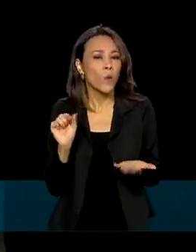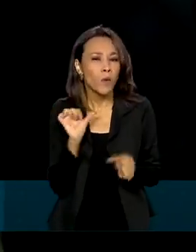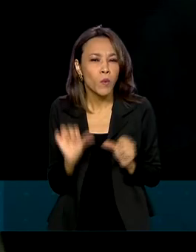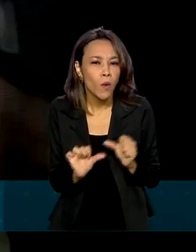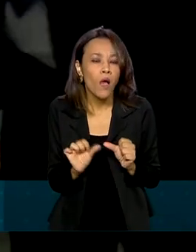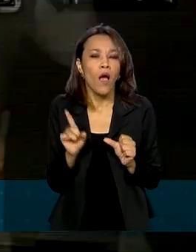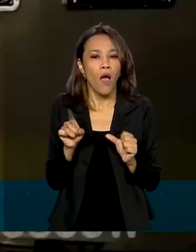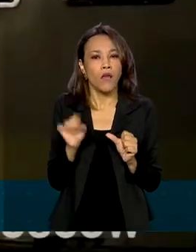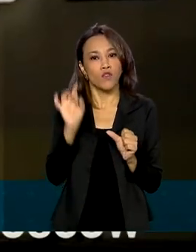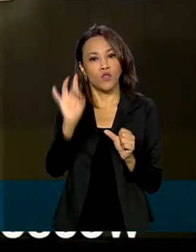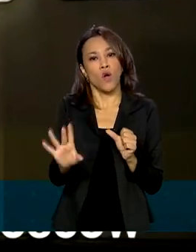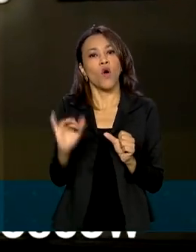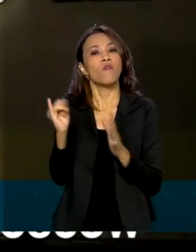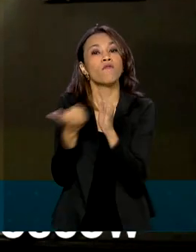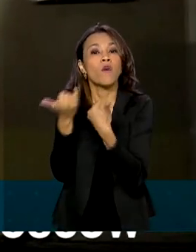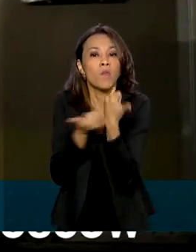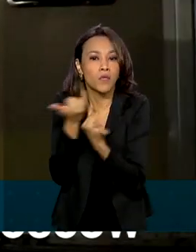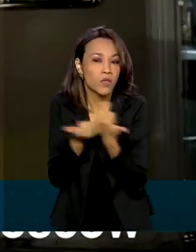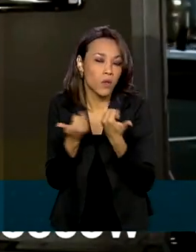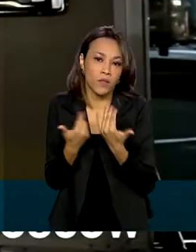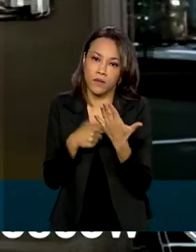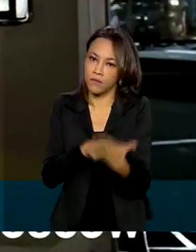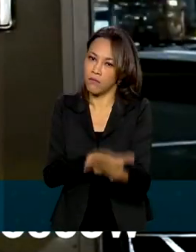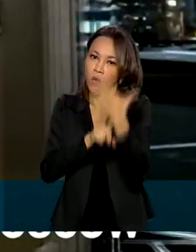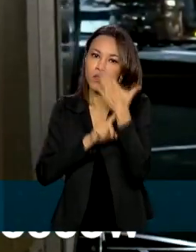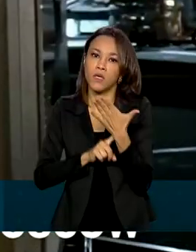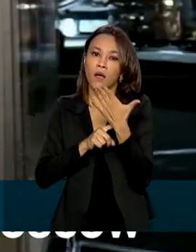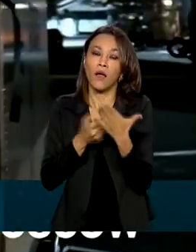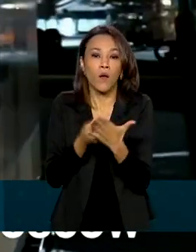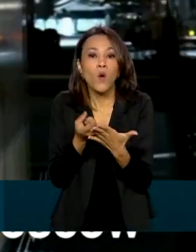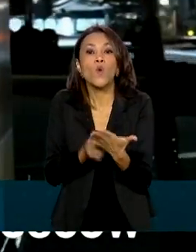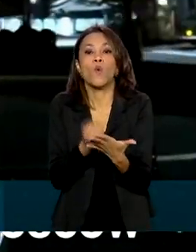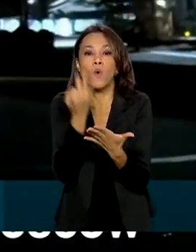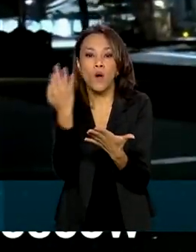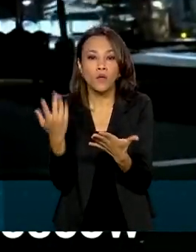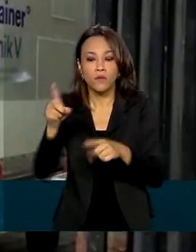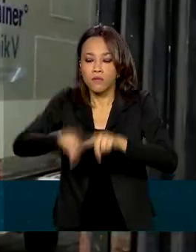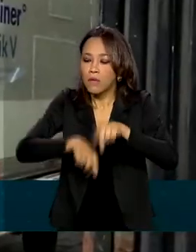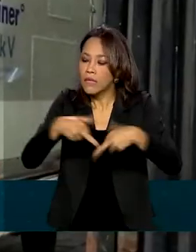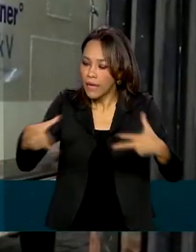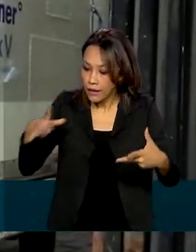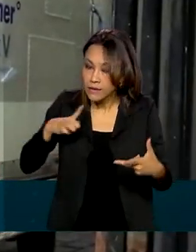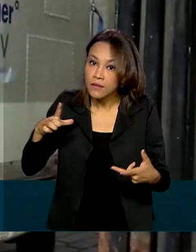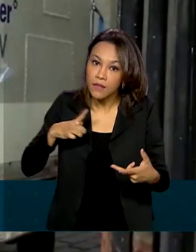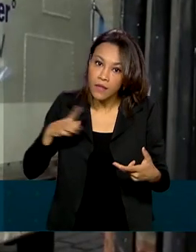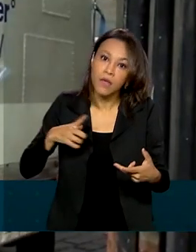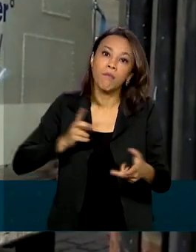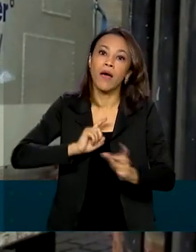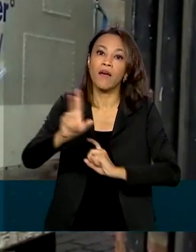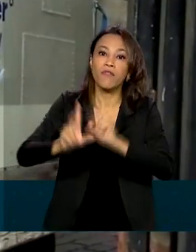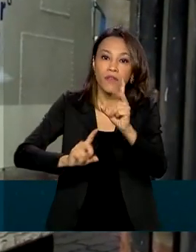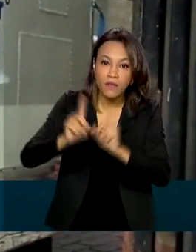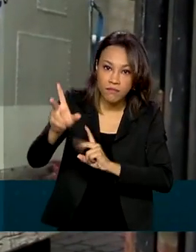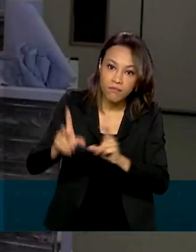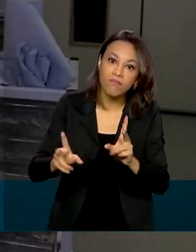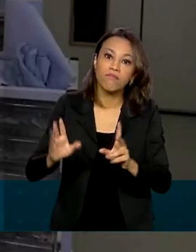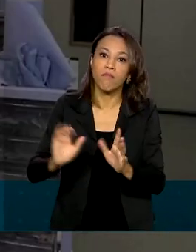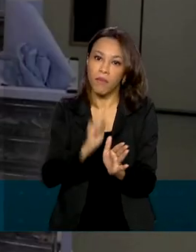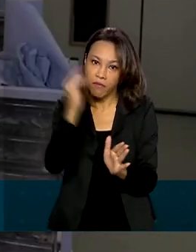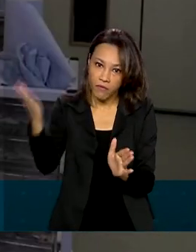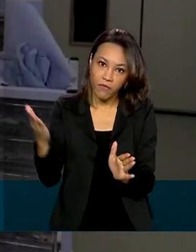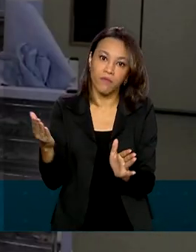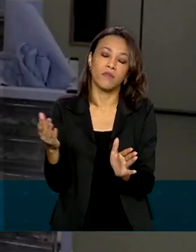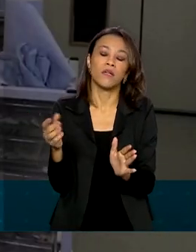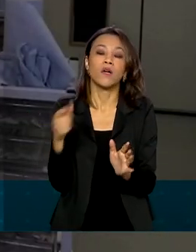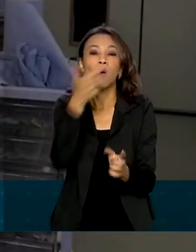apresentar somente informações sobre a previsão da quantidade de produto disponível para importação ou disponibilização. O